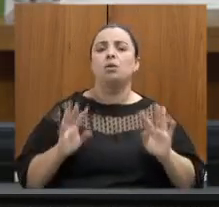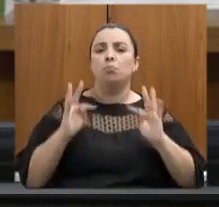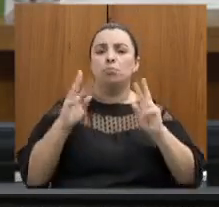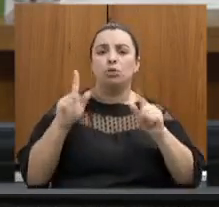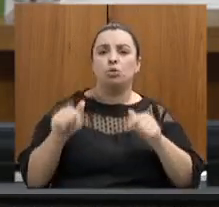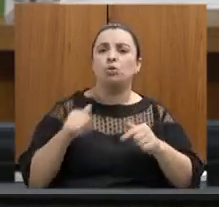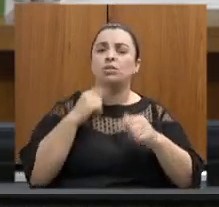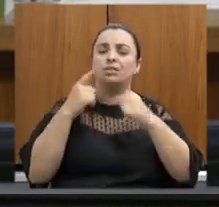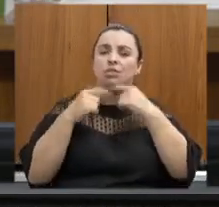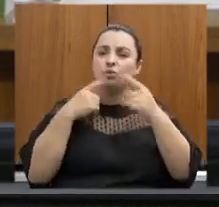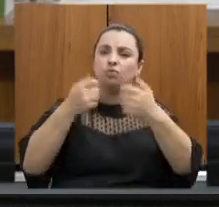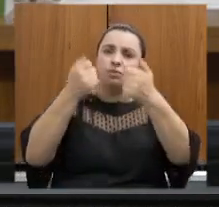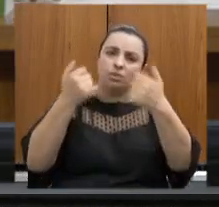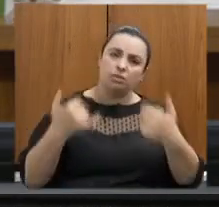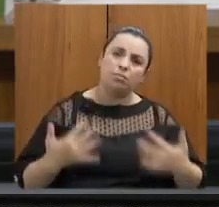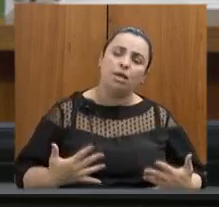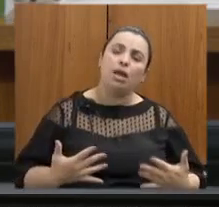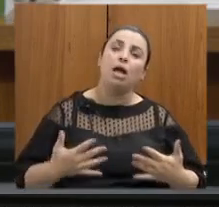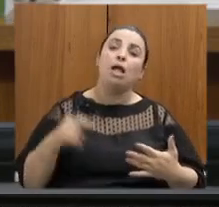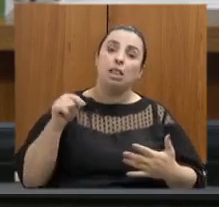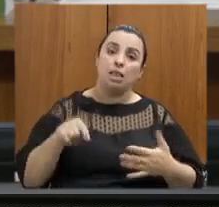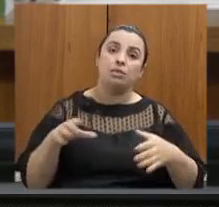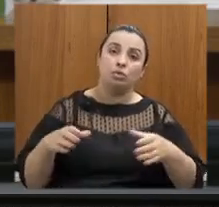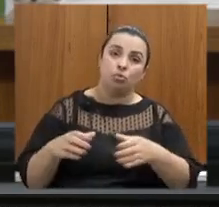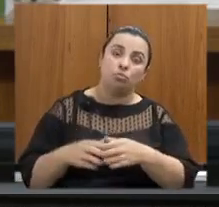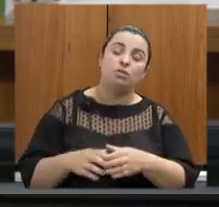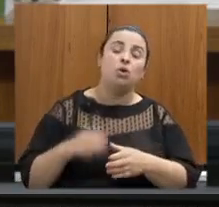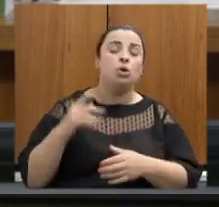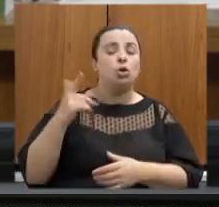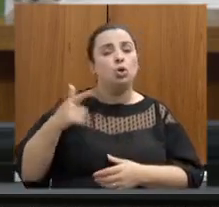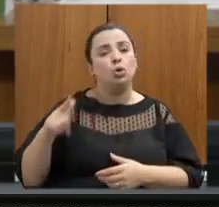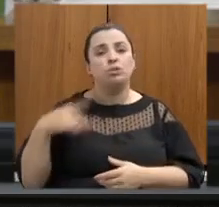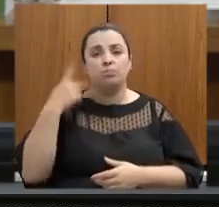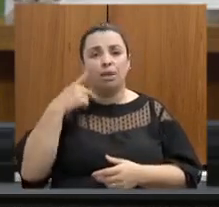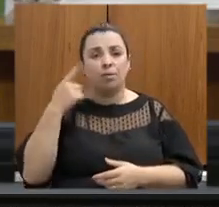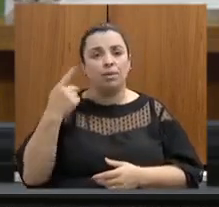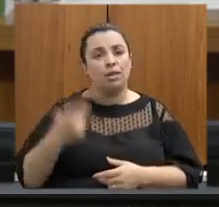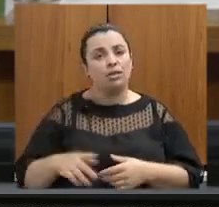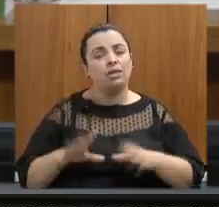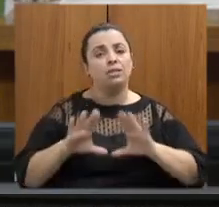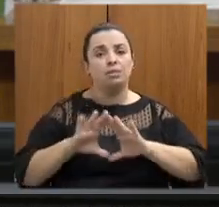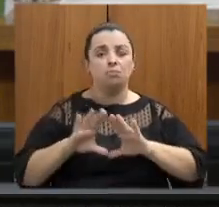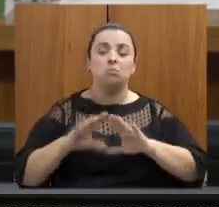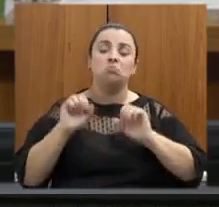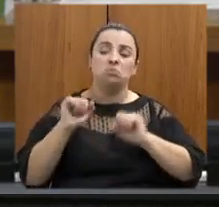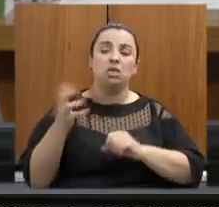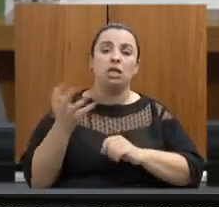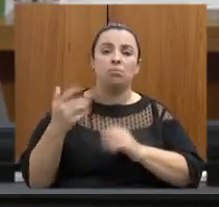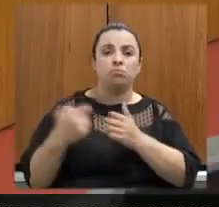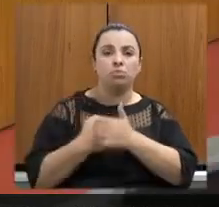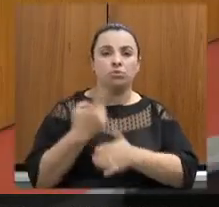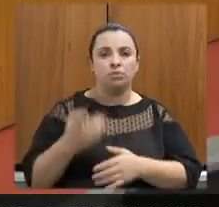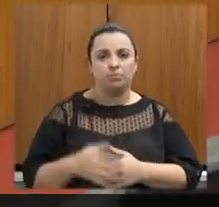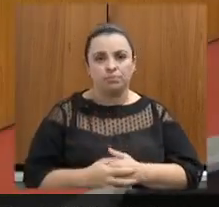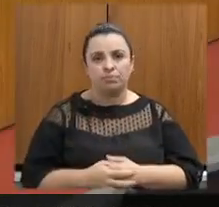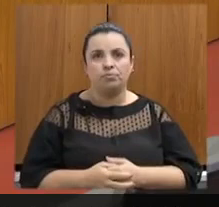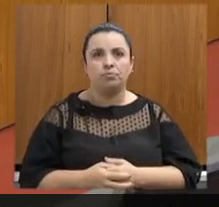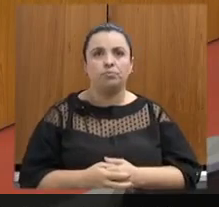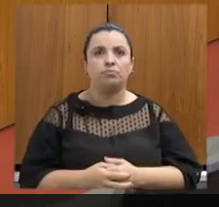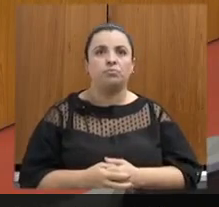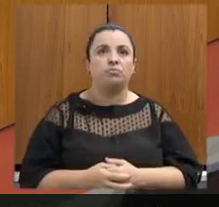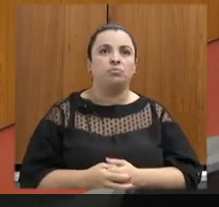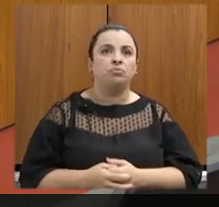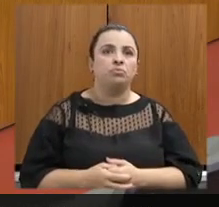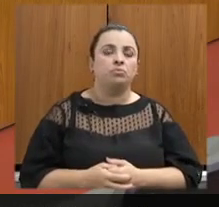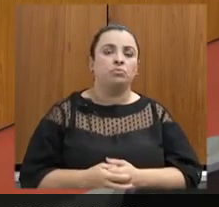que essa comissão e todos os parlamentares dessa assembleia legislativa queiram esclarecer muito